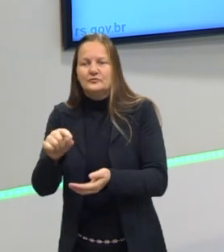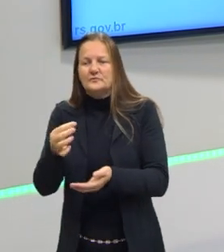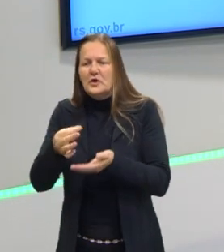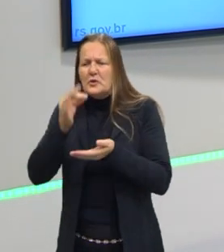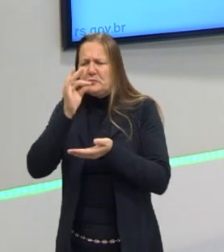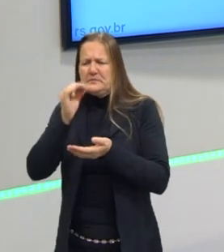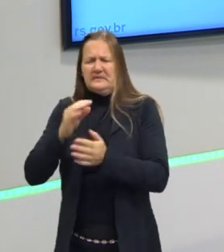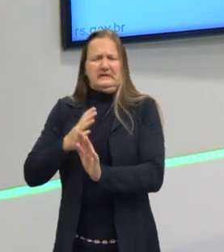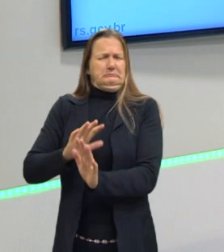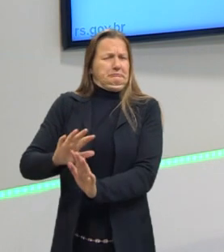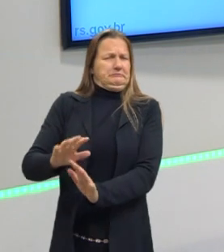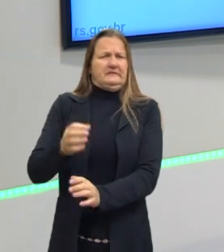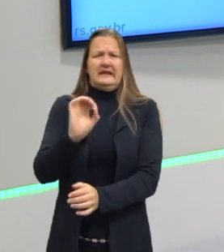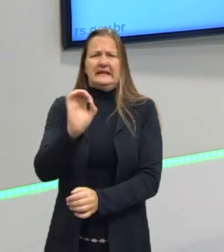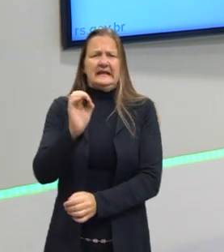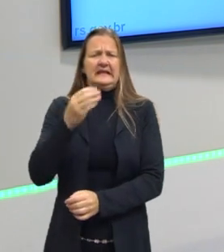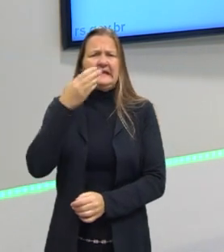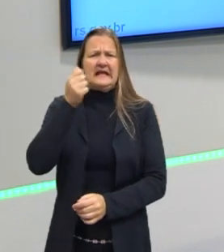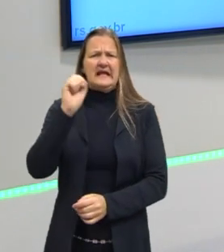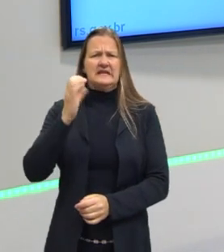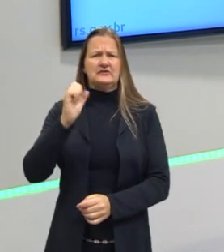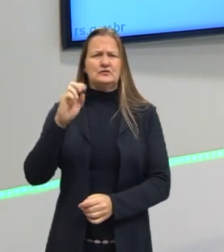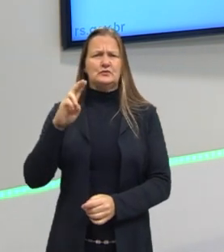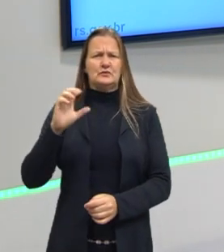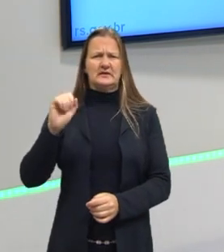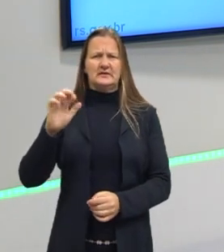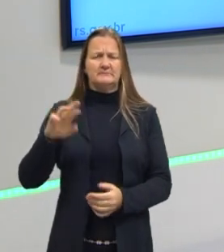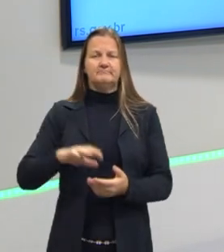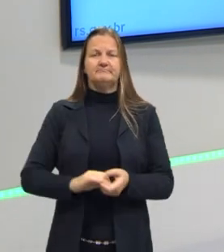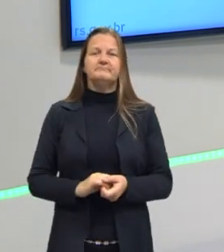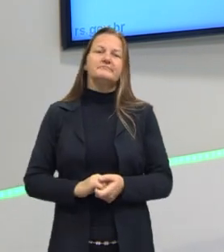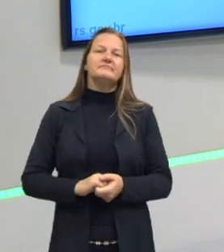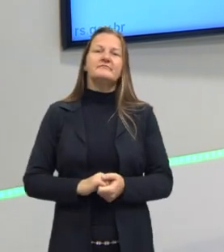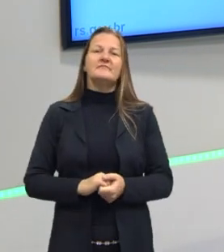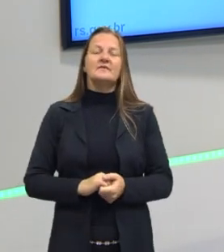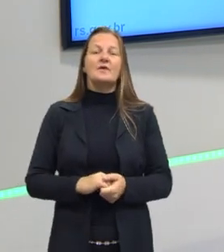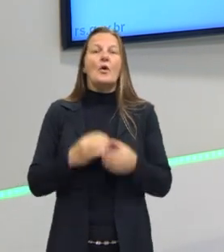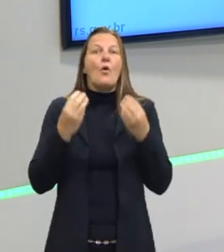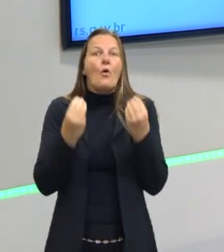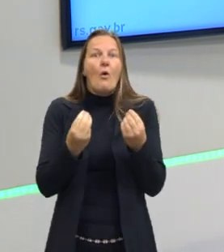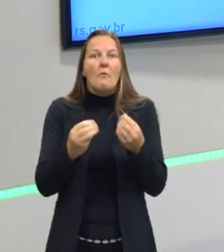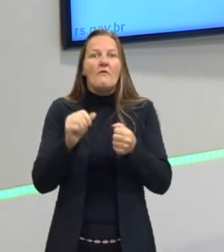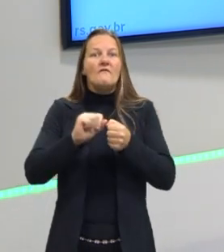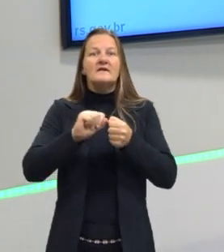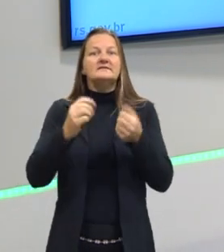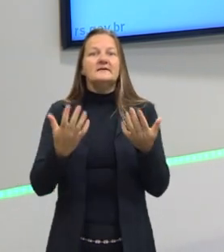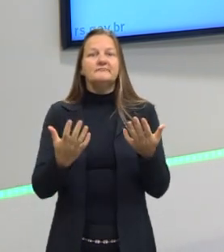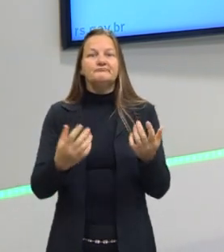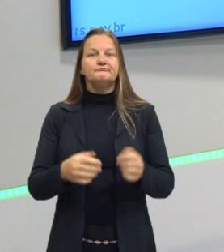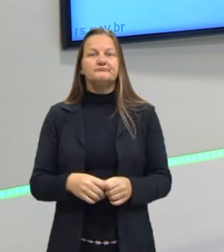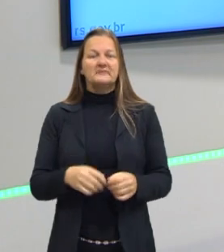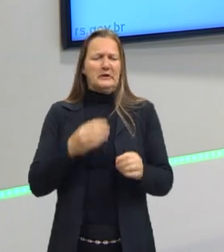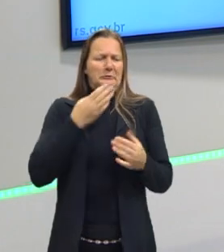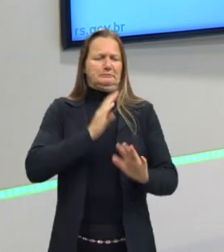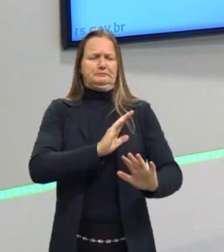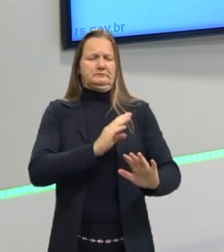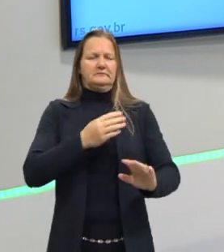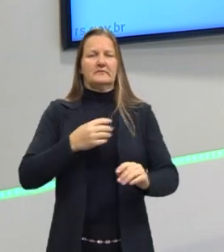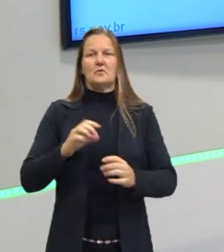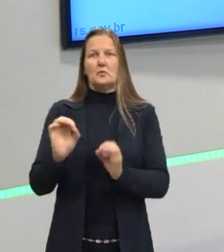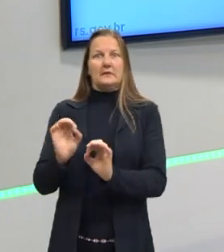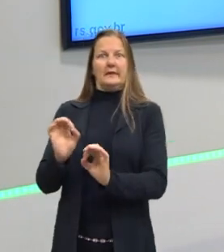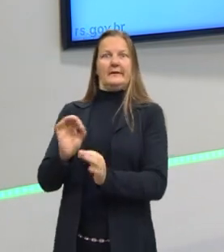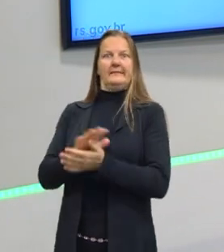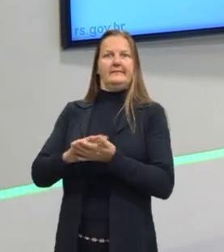café azedo. Então, como eu posso tomar o café do meu gosto sem sentir o café enjoativo ou o café